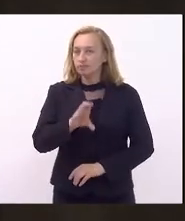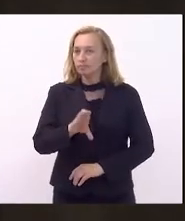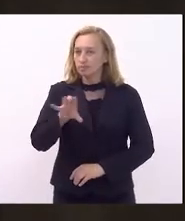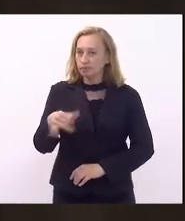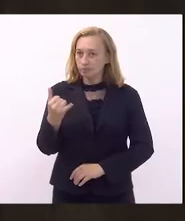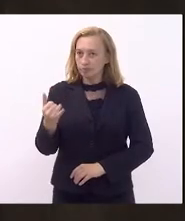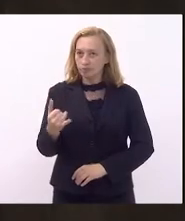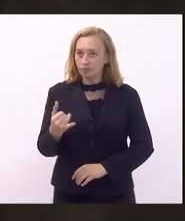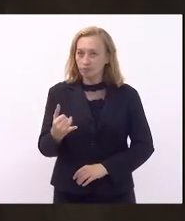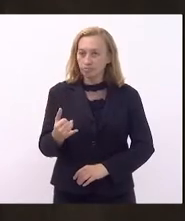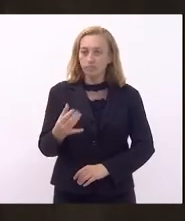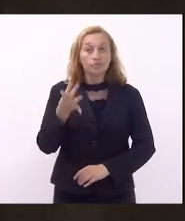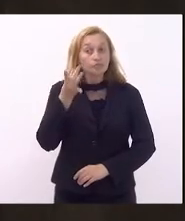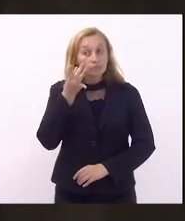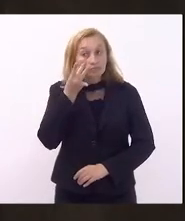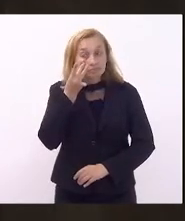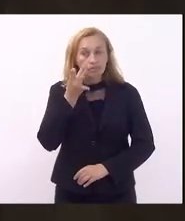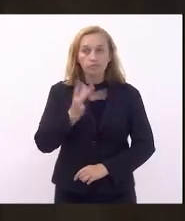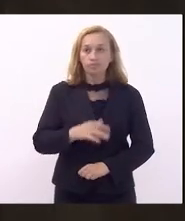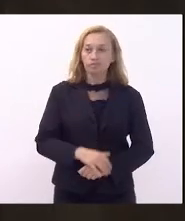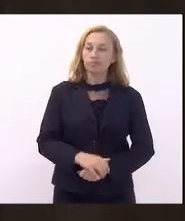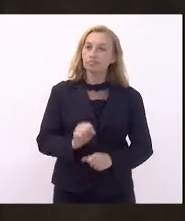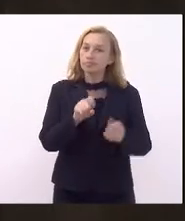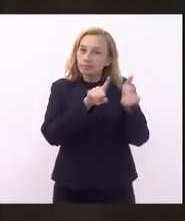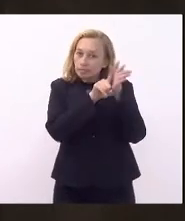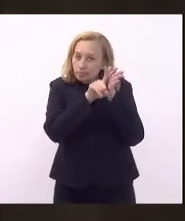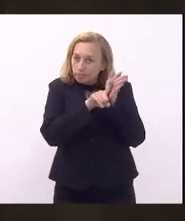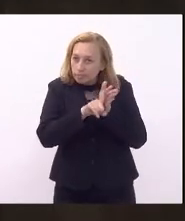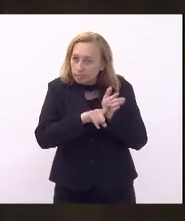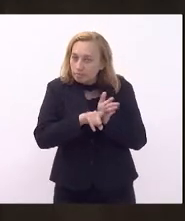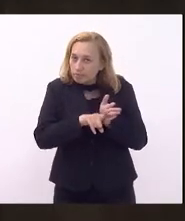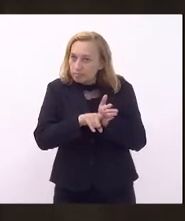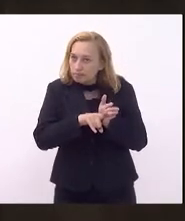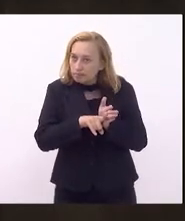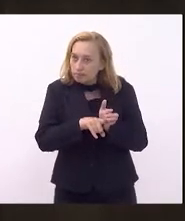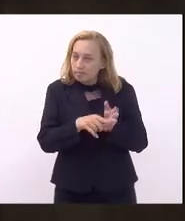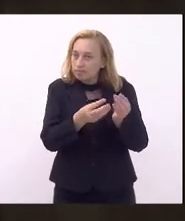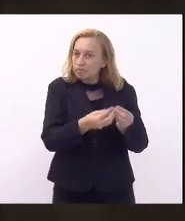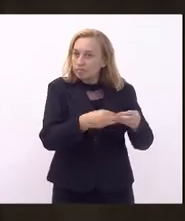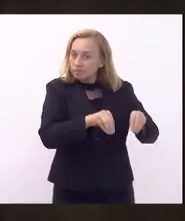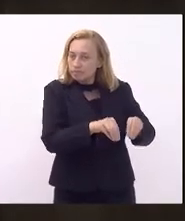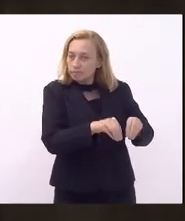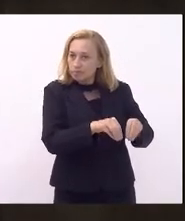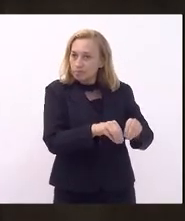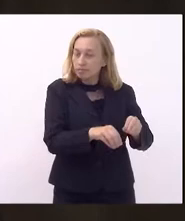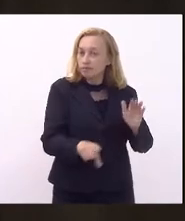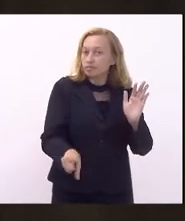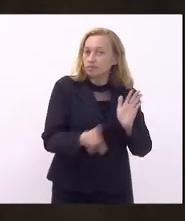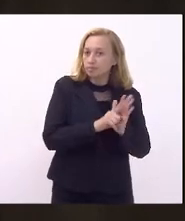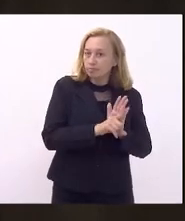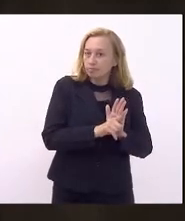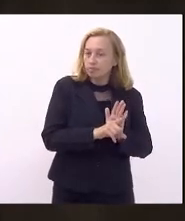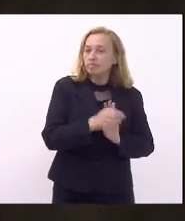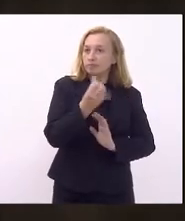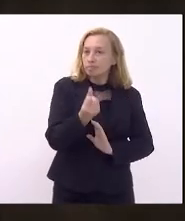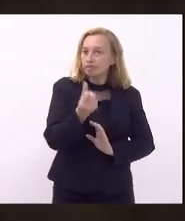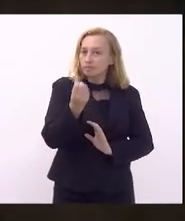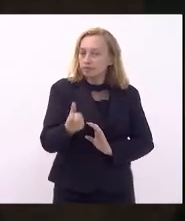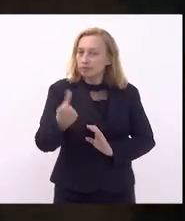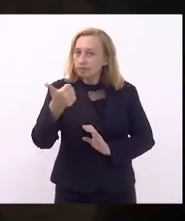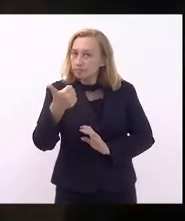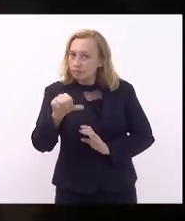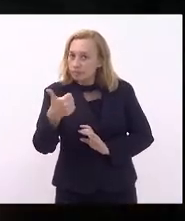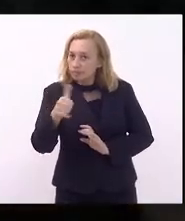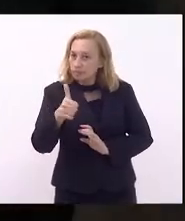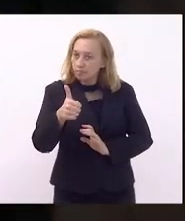presencial, ela analise a eventual prejudicabilidade pela Lei 6611,